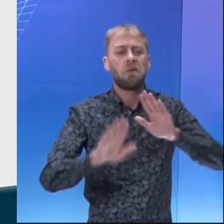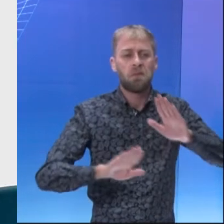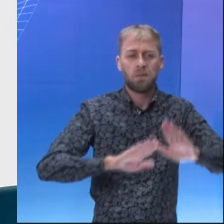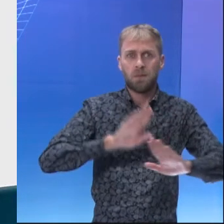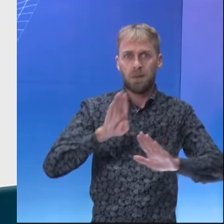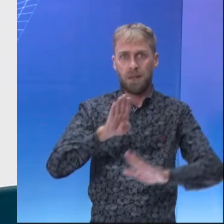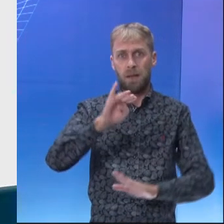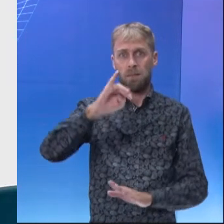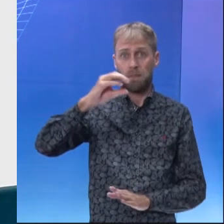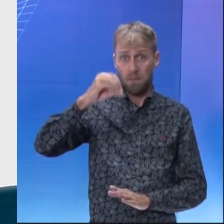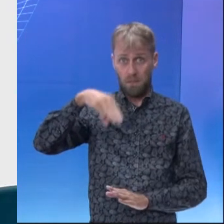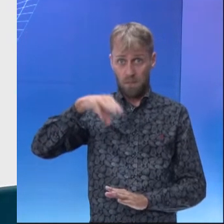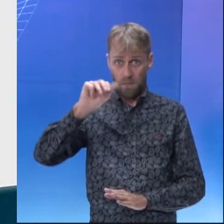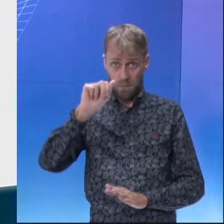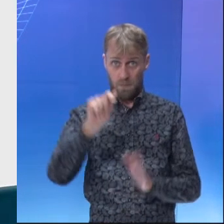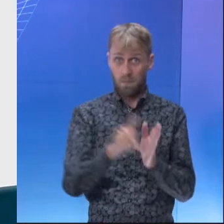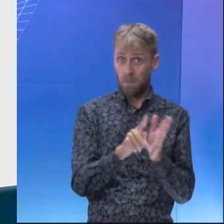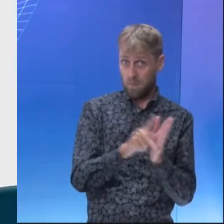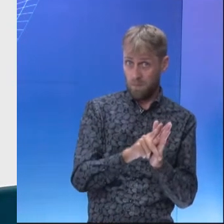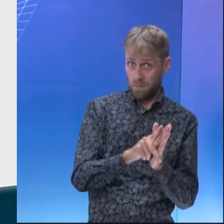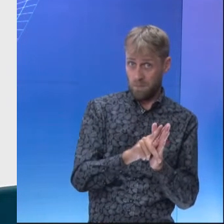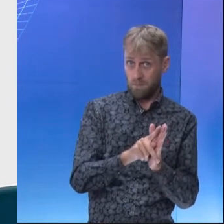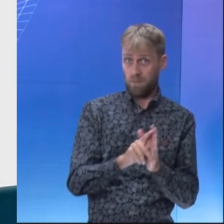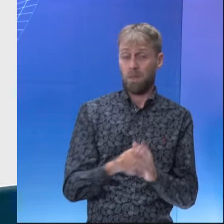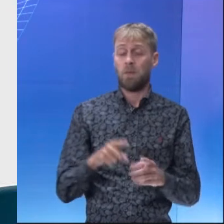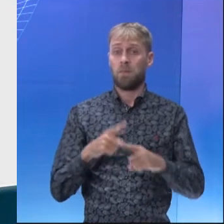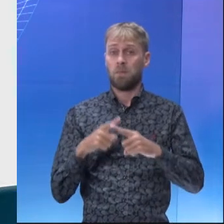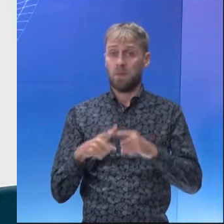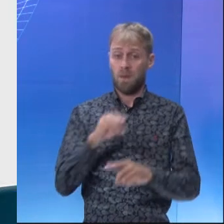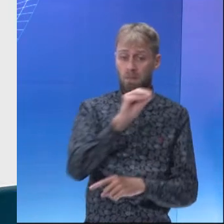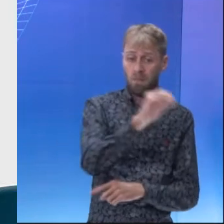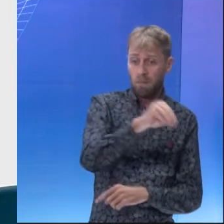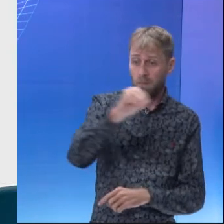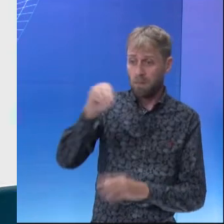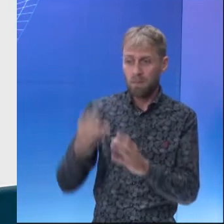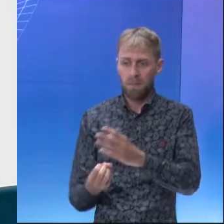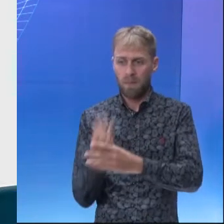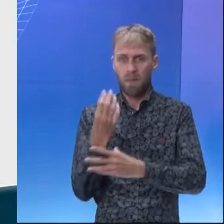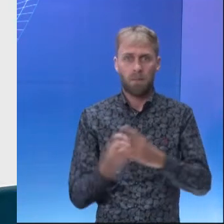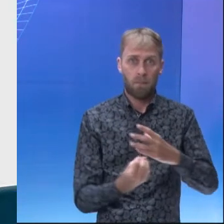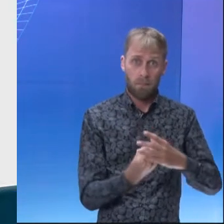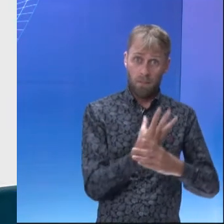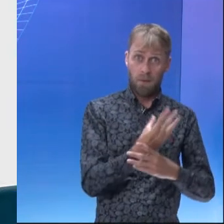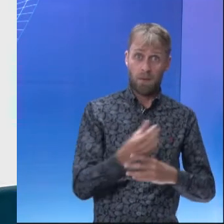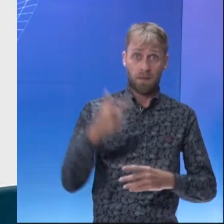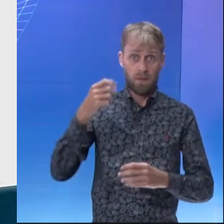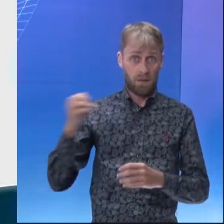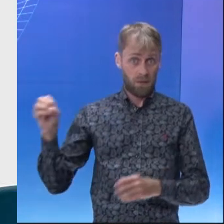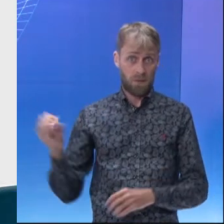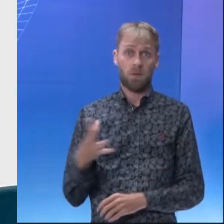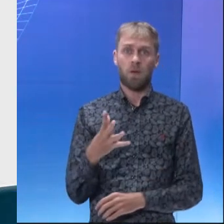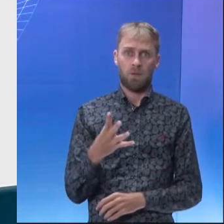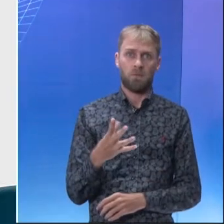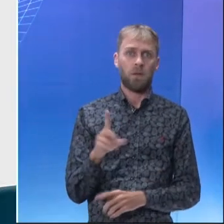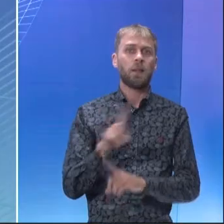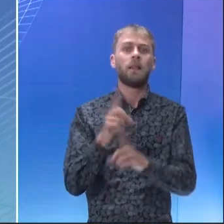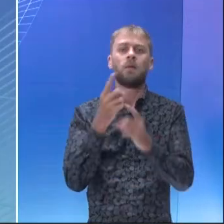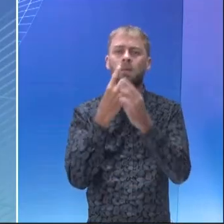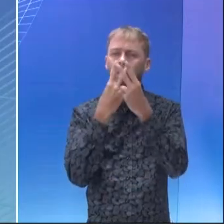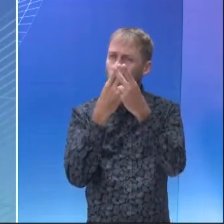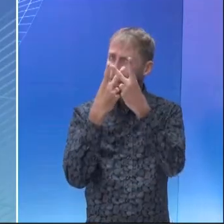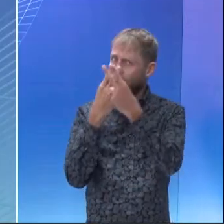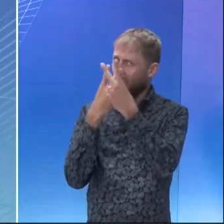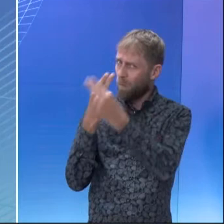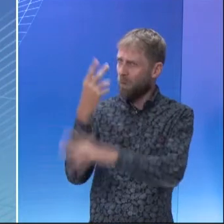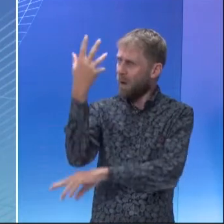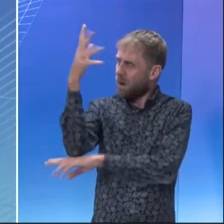do bioma nativo, tá? Porque o reflorestamento não necessariamente ele se dedica a plantar exatamente